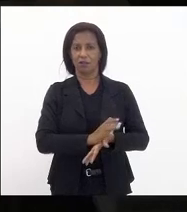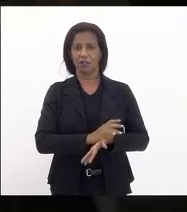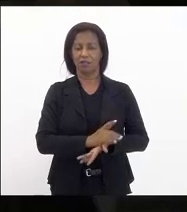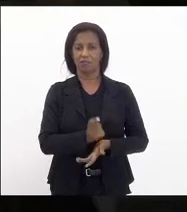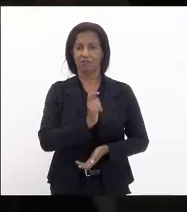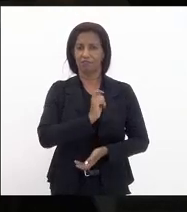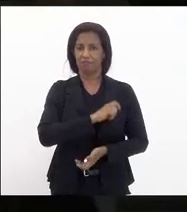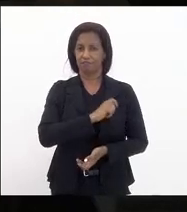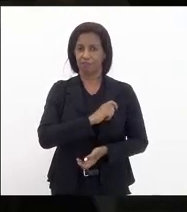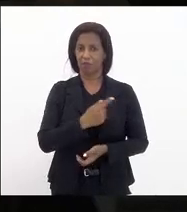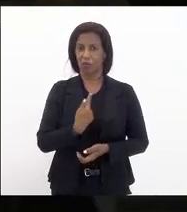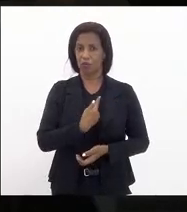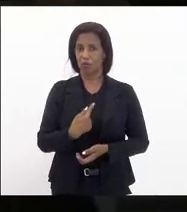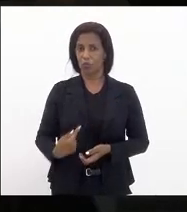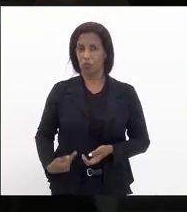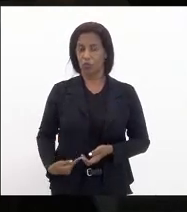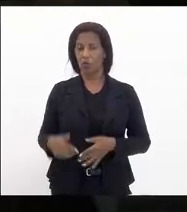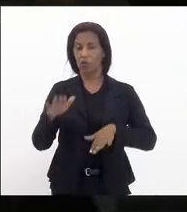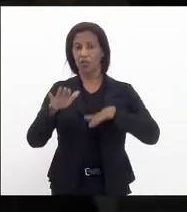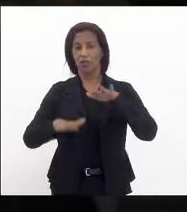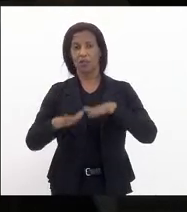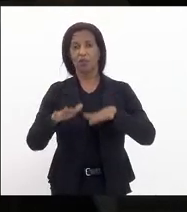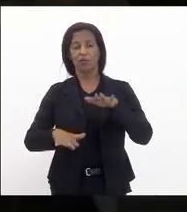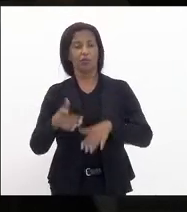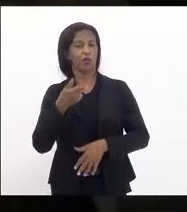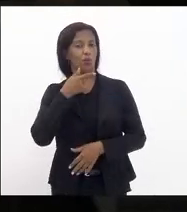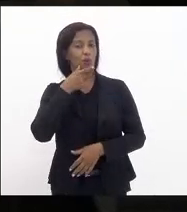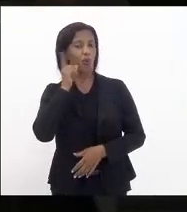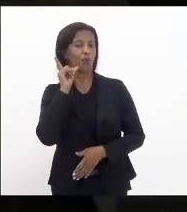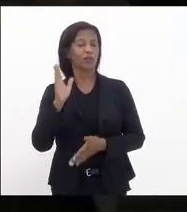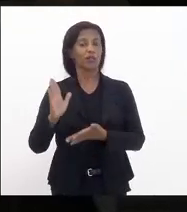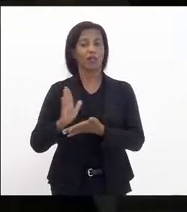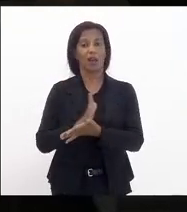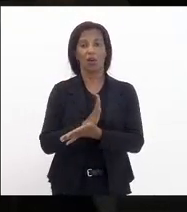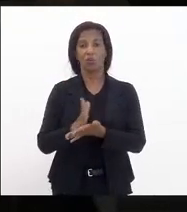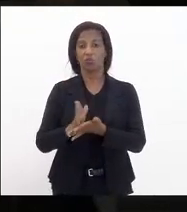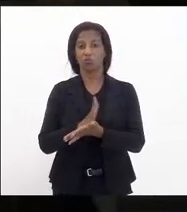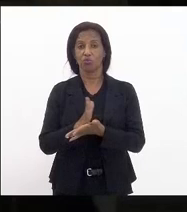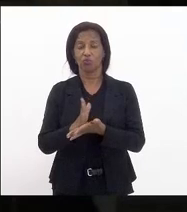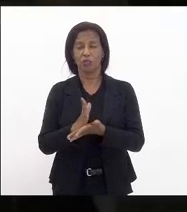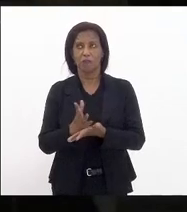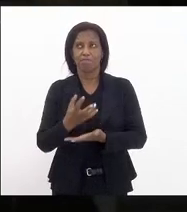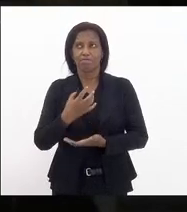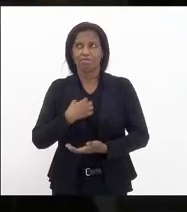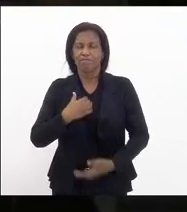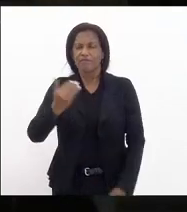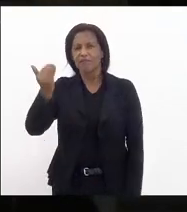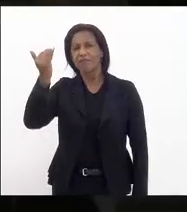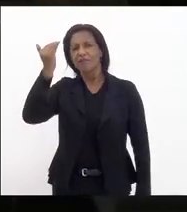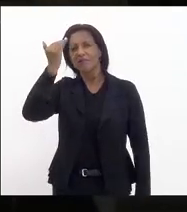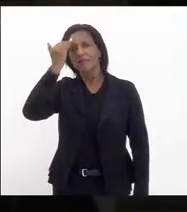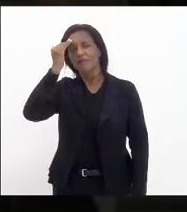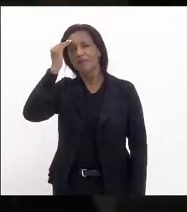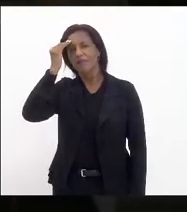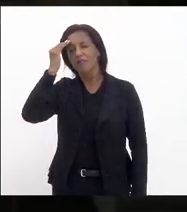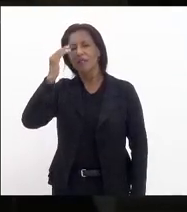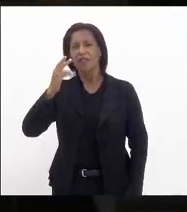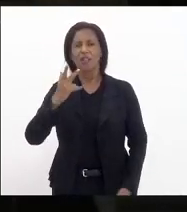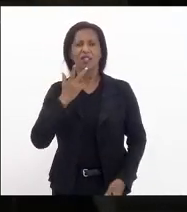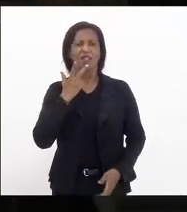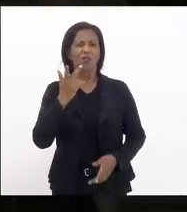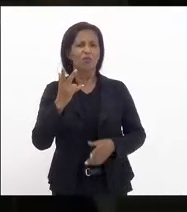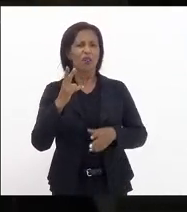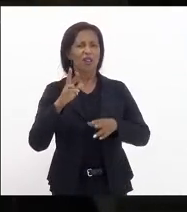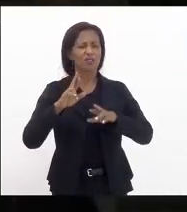no dia de ontem alguns fiquem entendendo que eu faço as